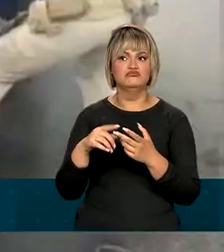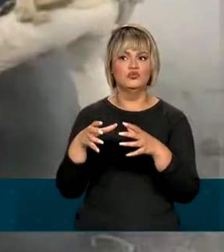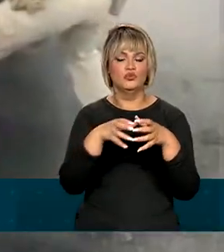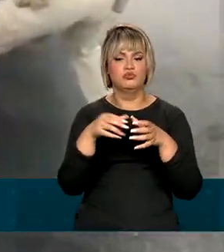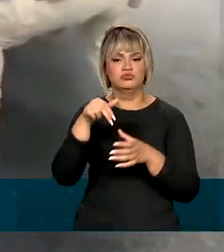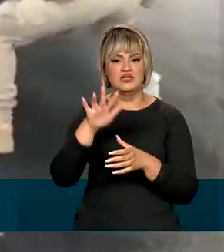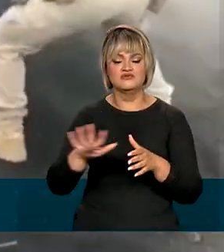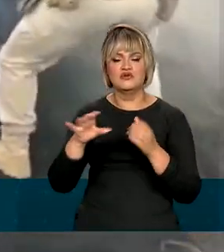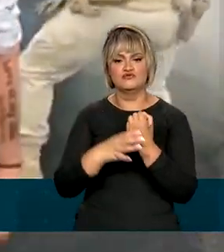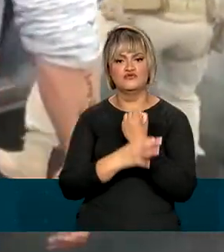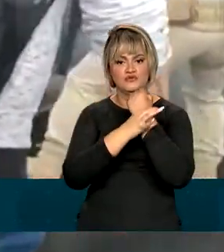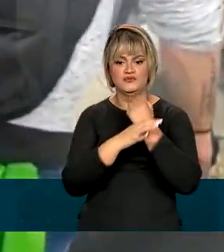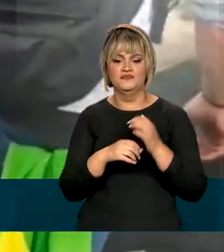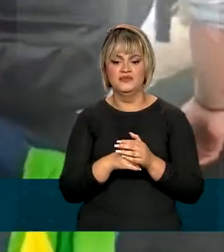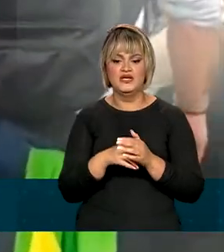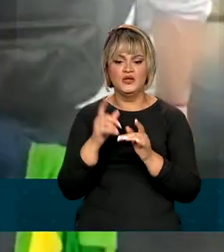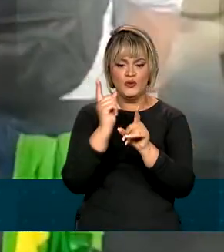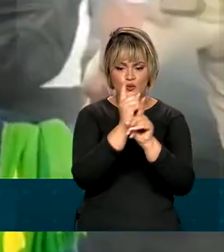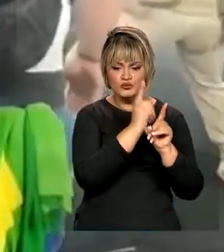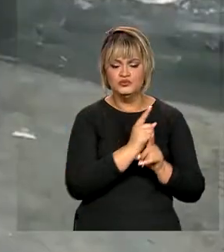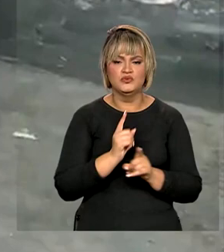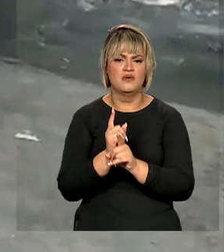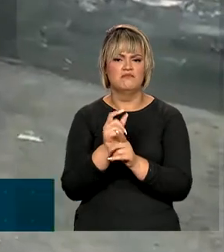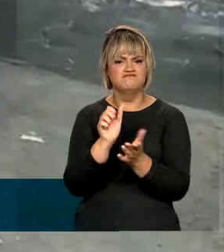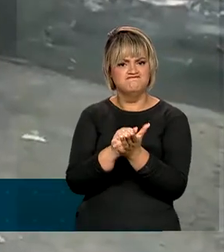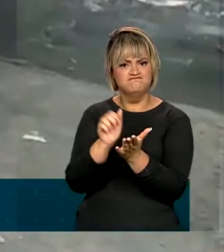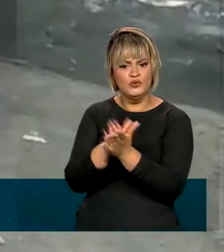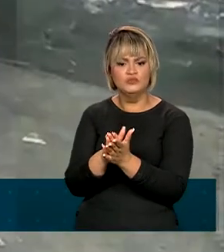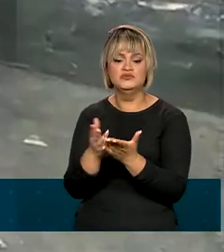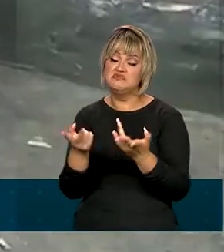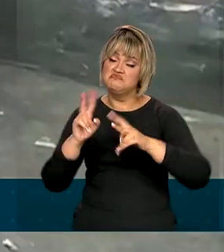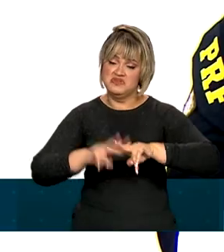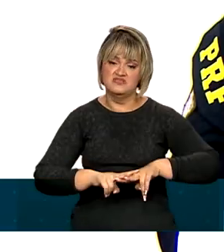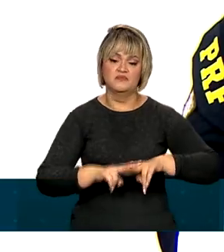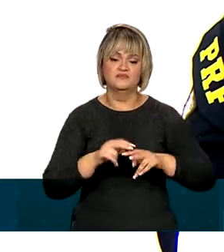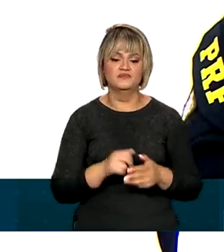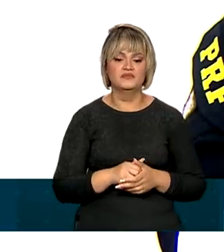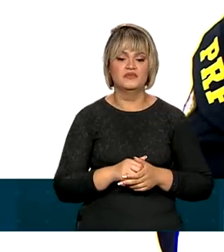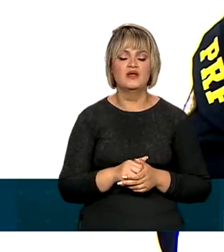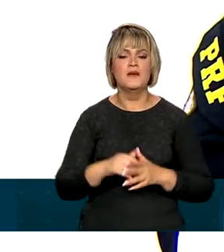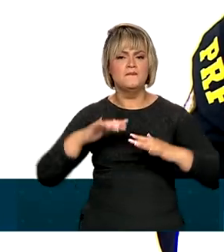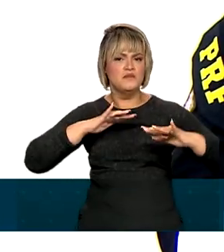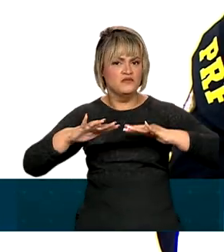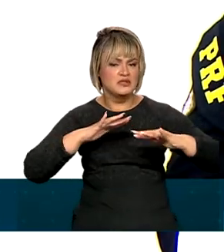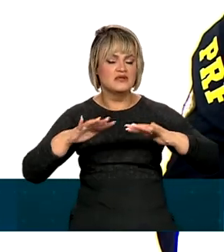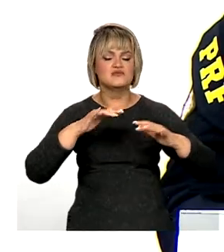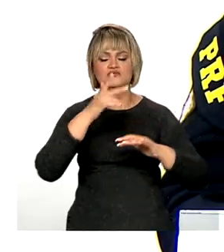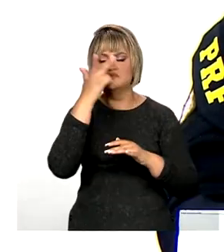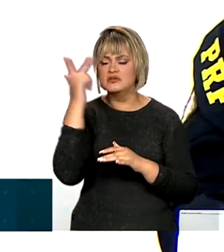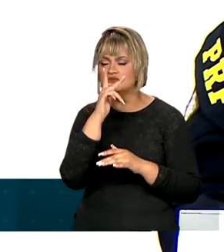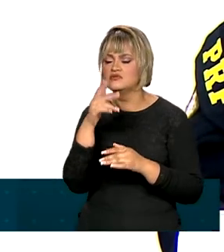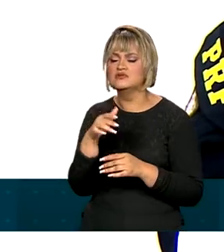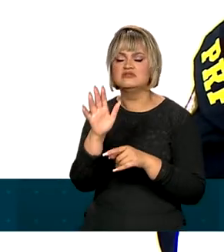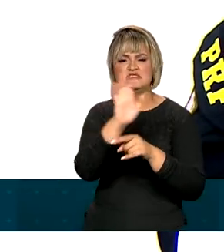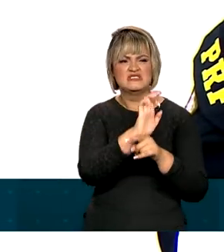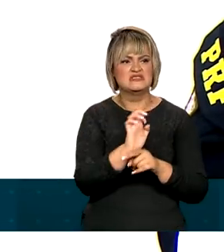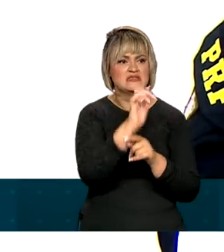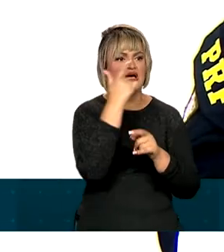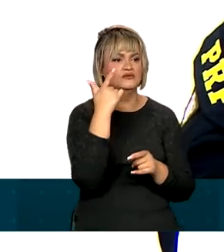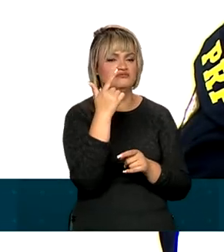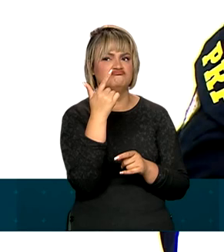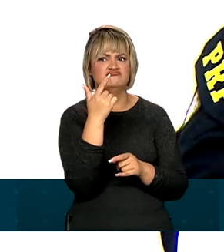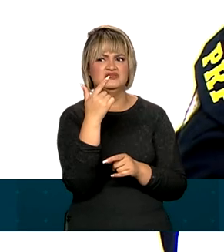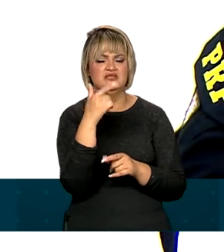país. Houve autuações, multas e até prisões. Nós tivemos uma movimentação de pessoal para os estados com maior concentração de